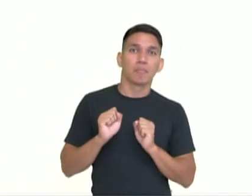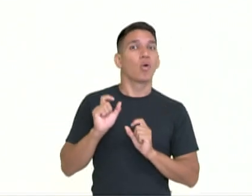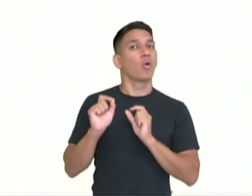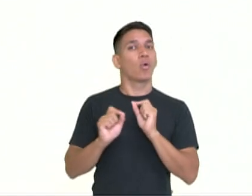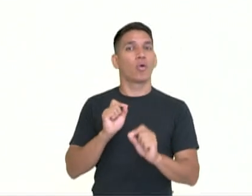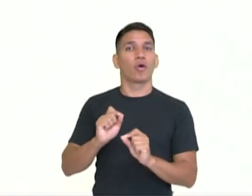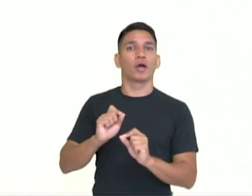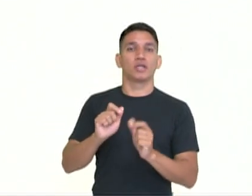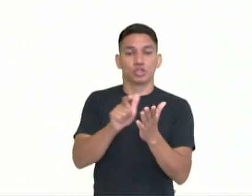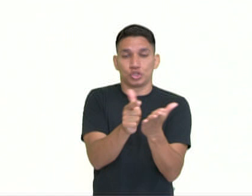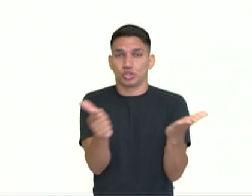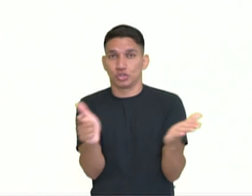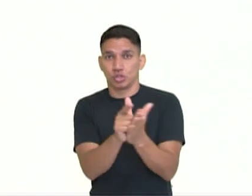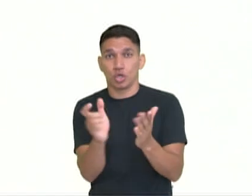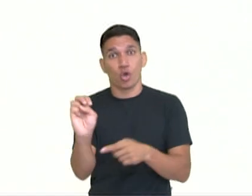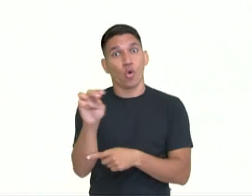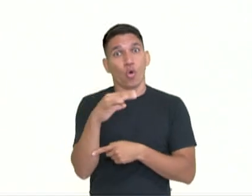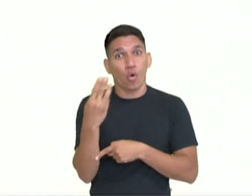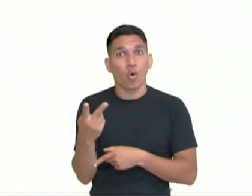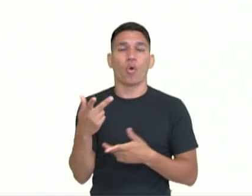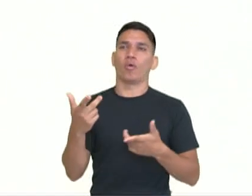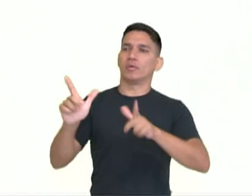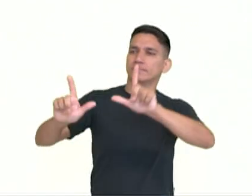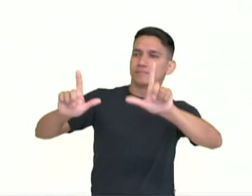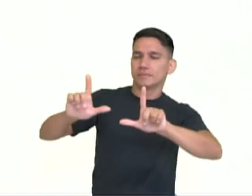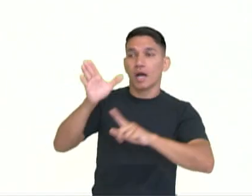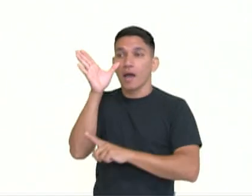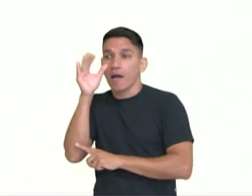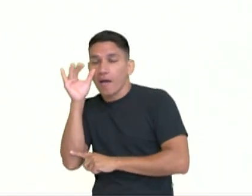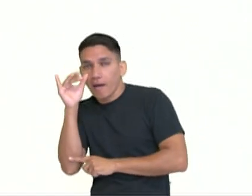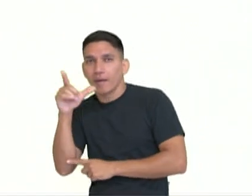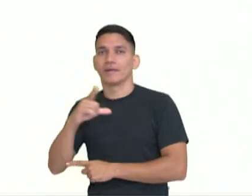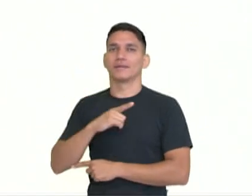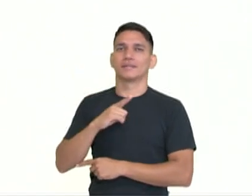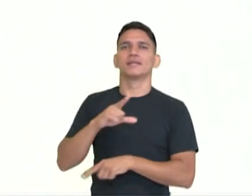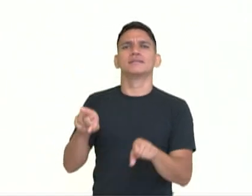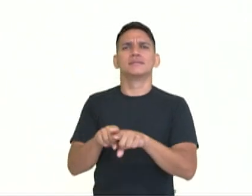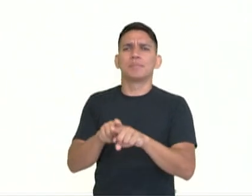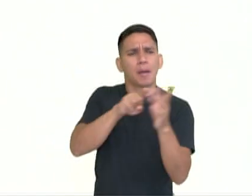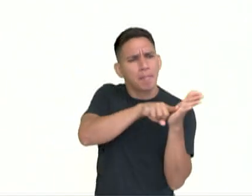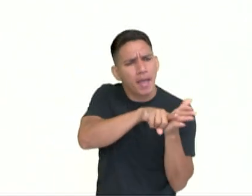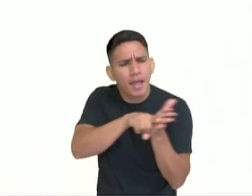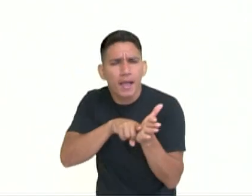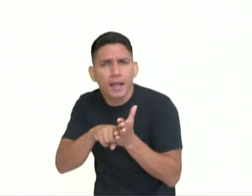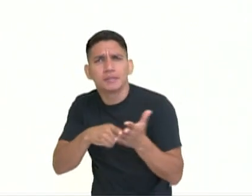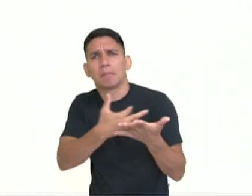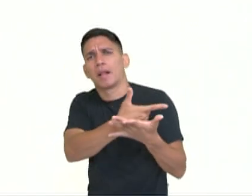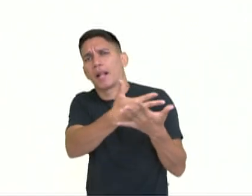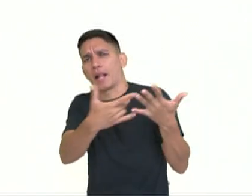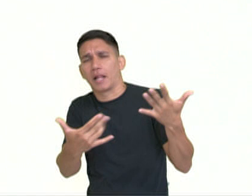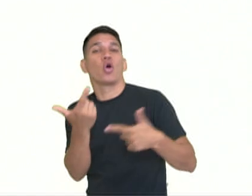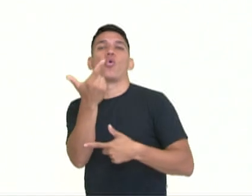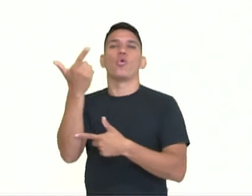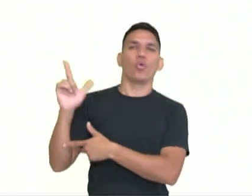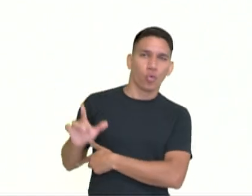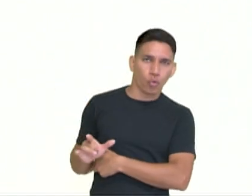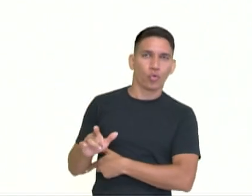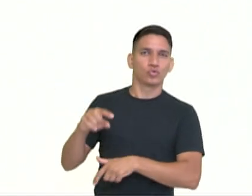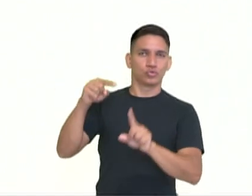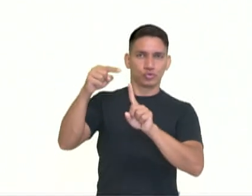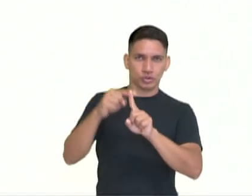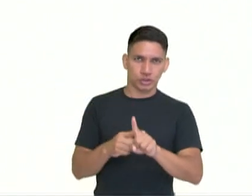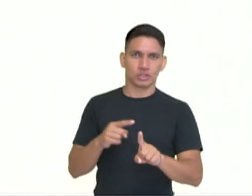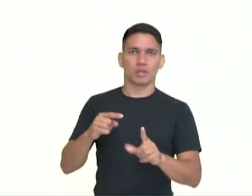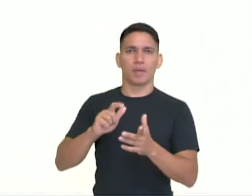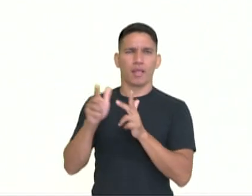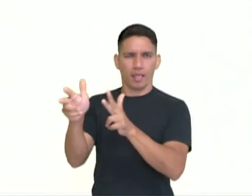pode ser jornalística ou num programa de entretenimento, de pesquisa e aí a gente tem umas outras entrevistas.